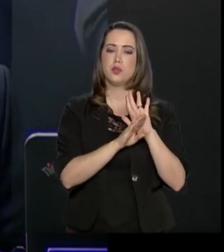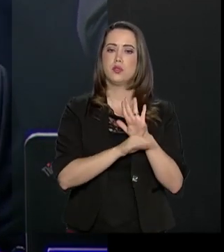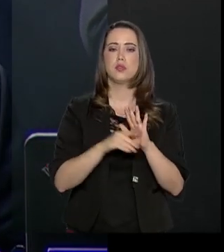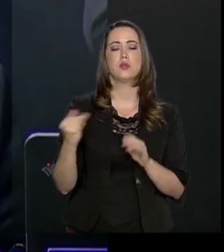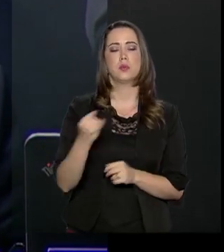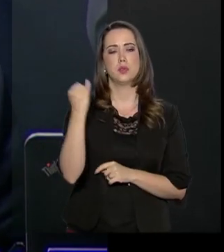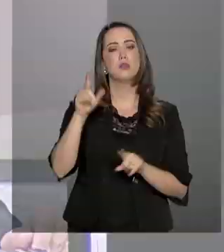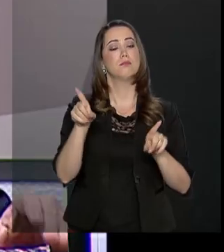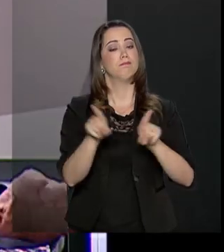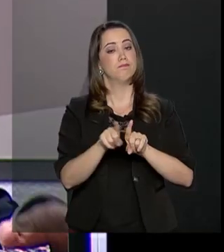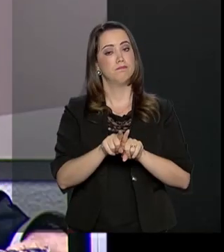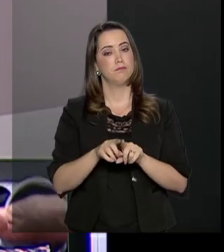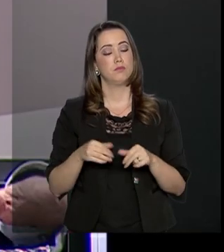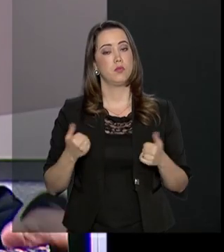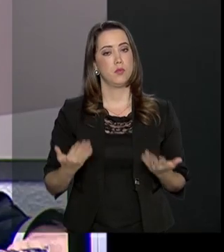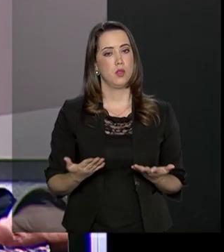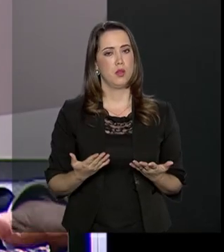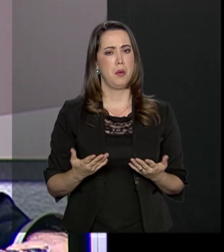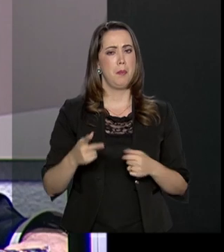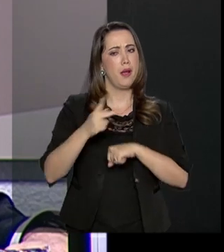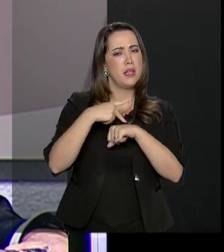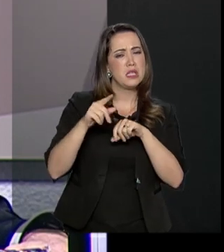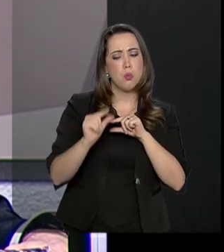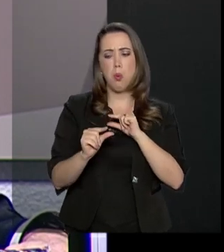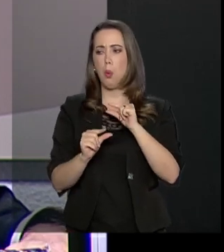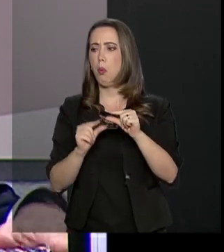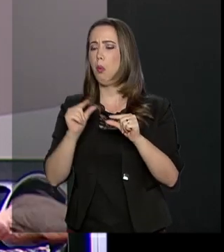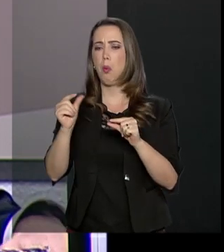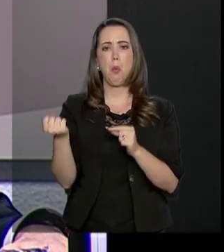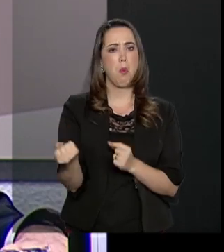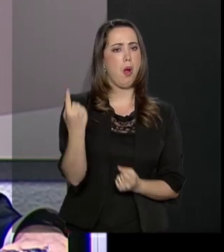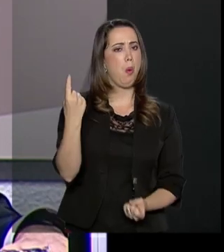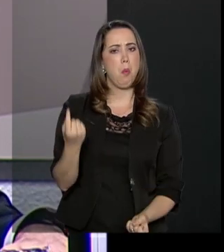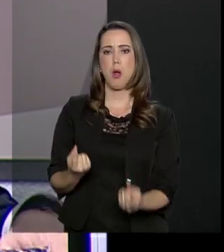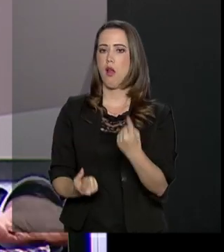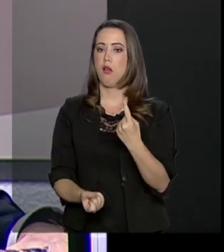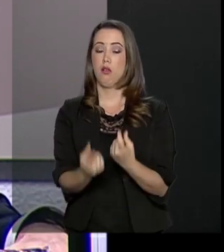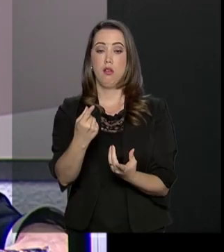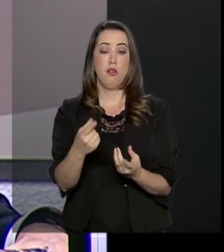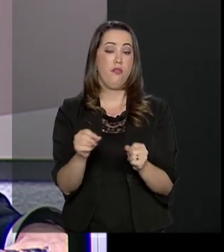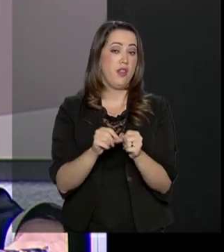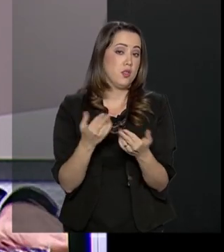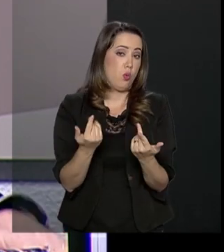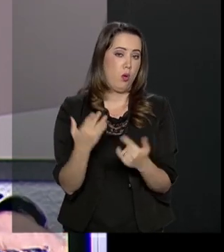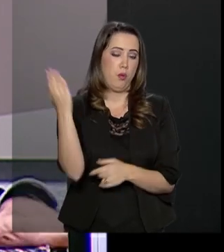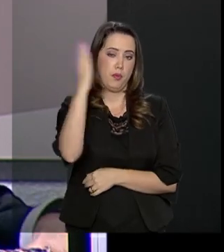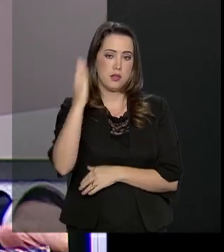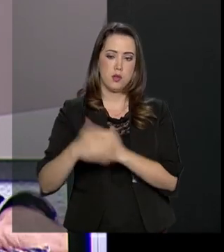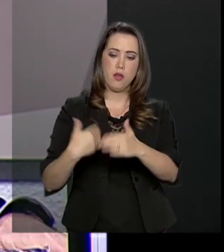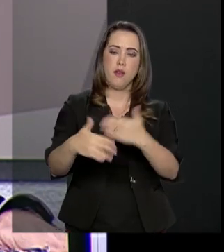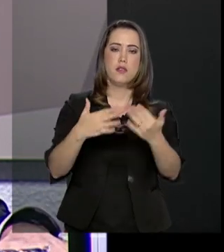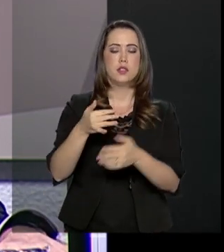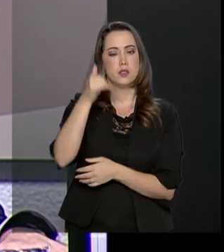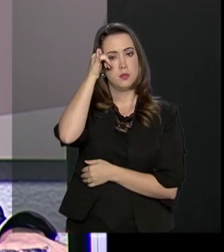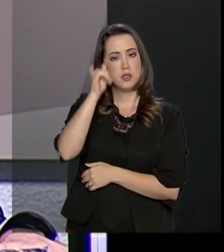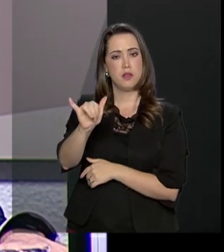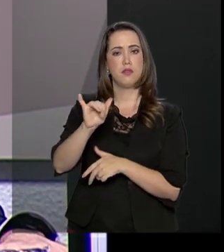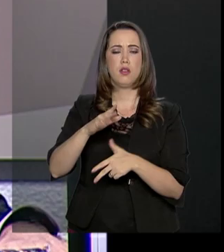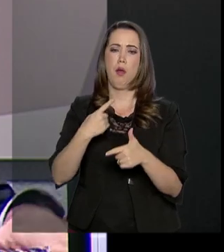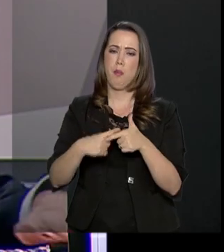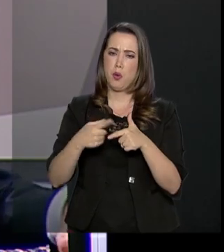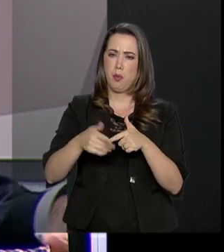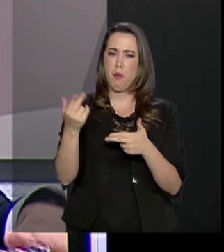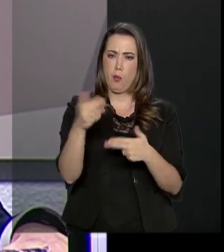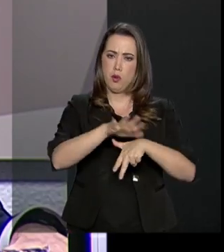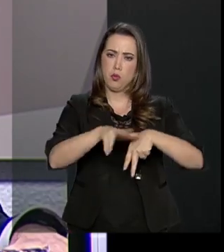extremamente relevante. Poucos países fizeram o que o Brasil fez em avanços contra a impunidade da grande corrupção